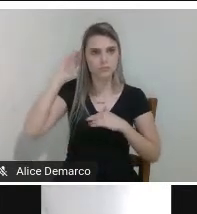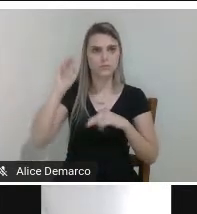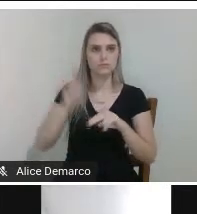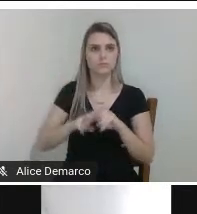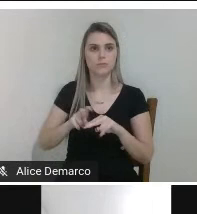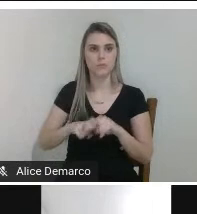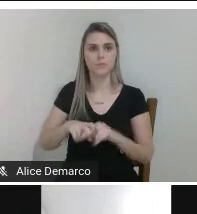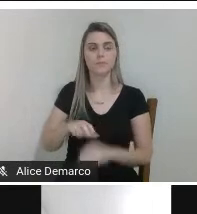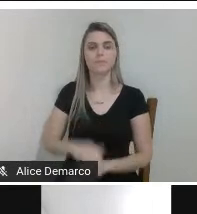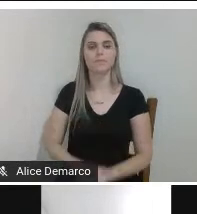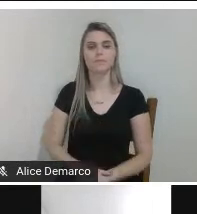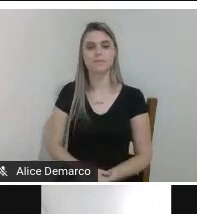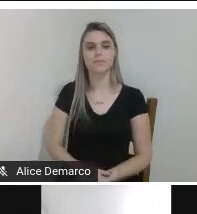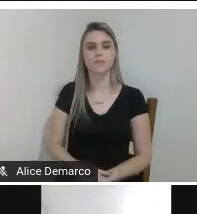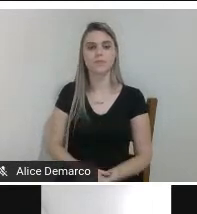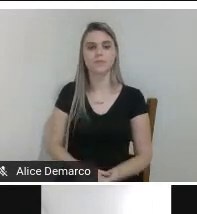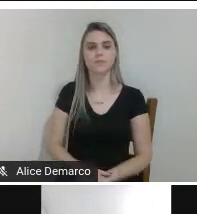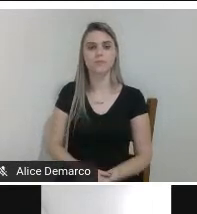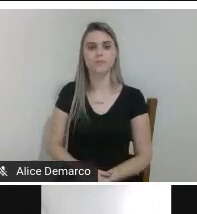próximo